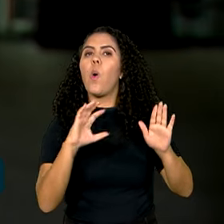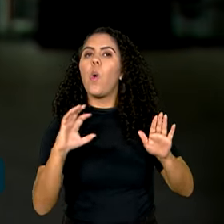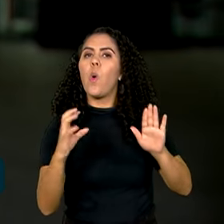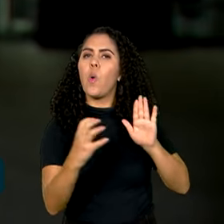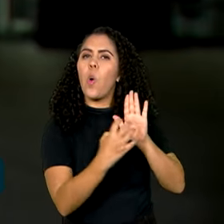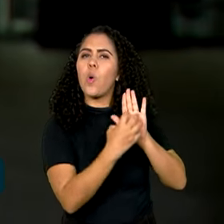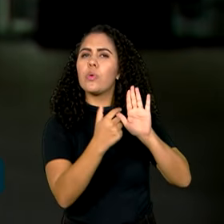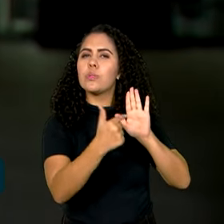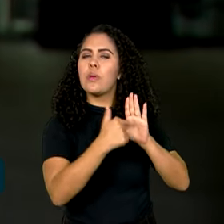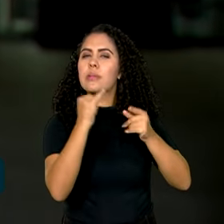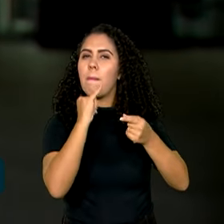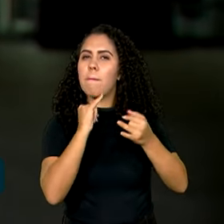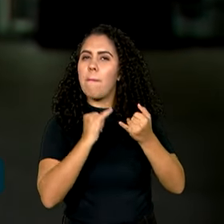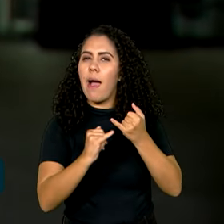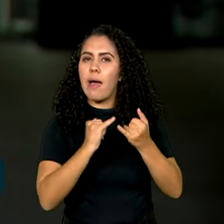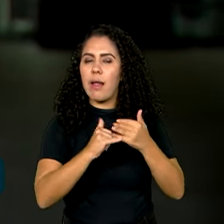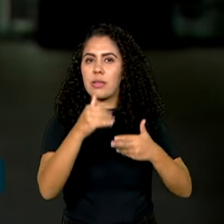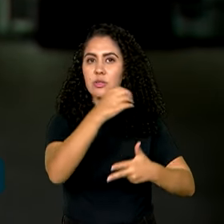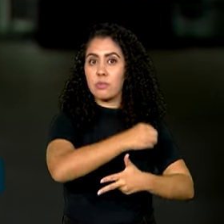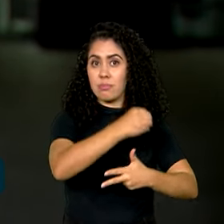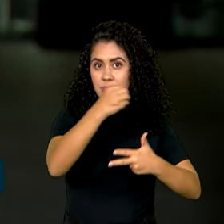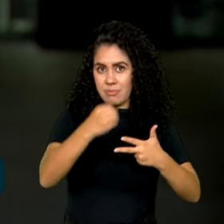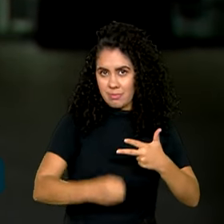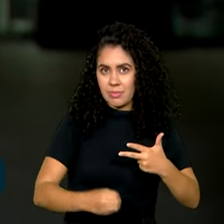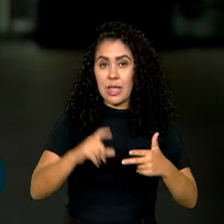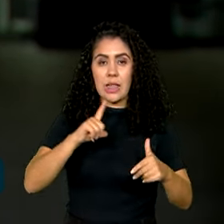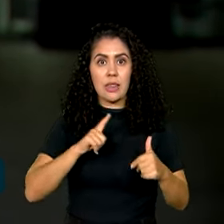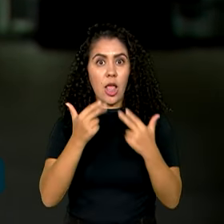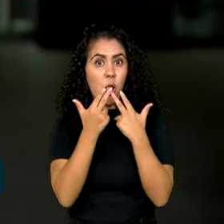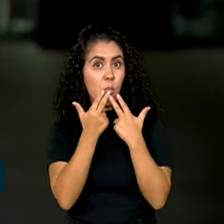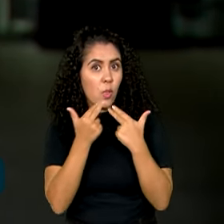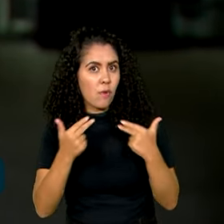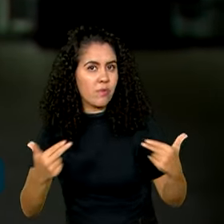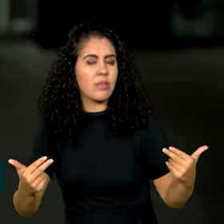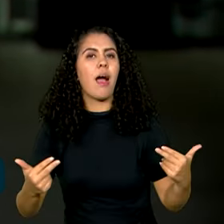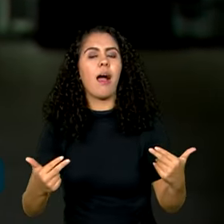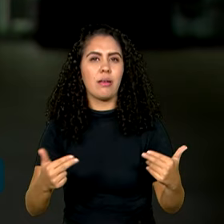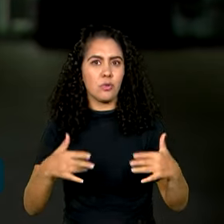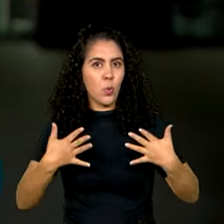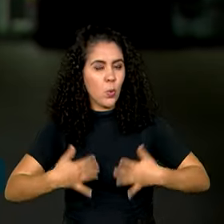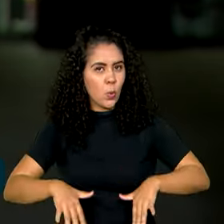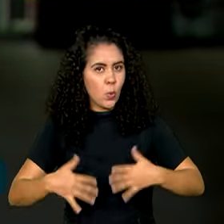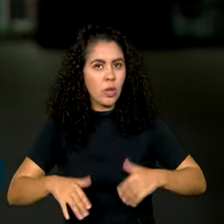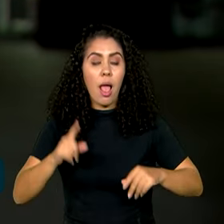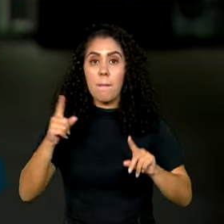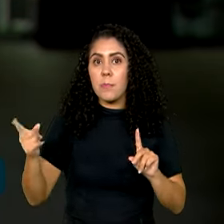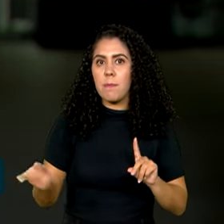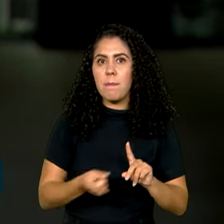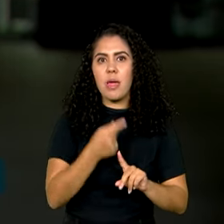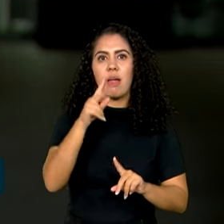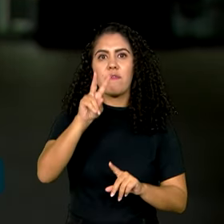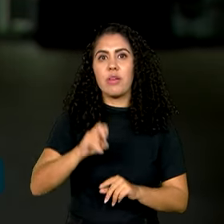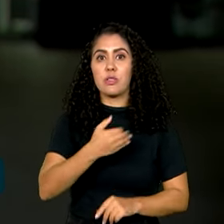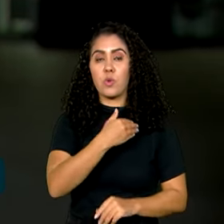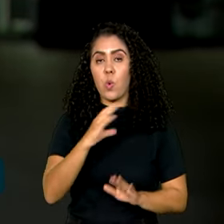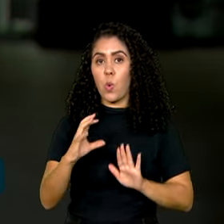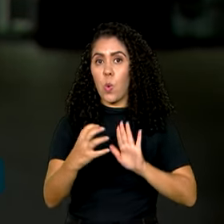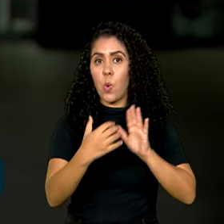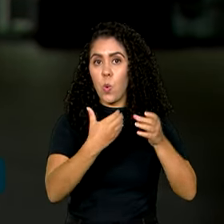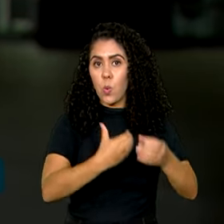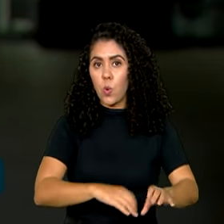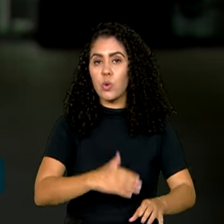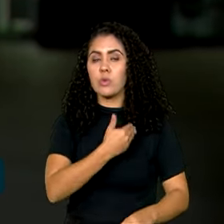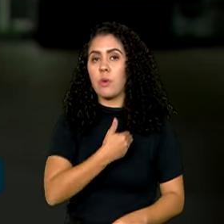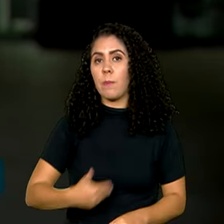concursos. É um concurso que realmente traz muita novidade. É a primeira vez que um concurso público federal acontece simultaneamente